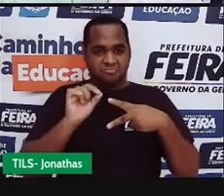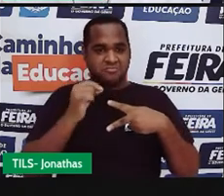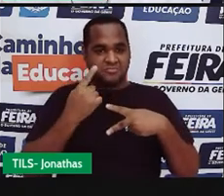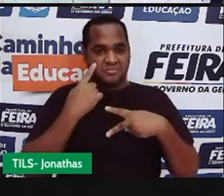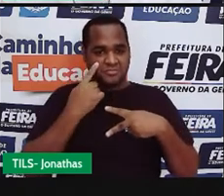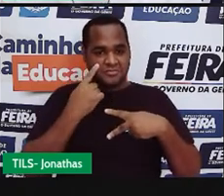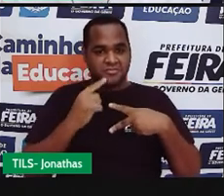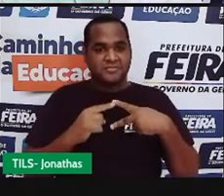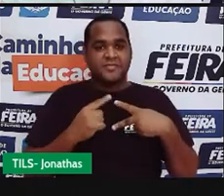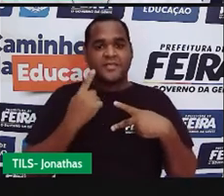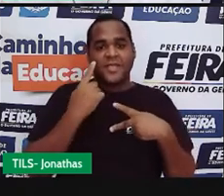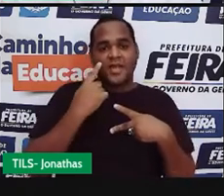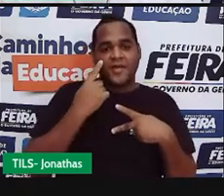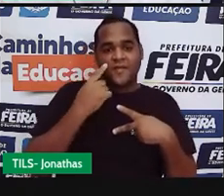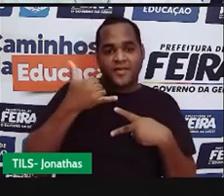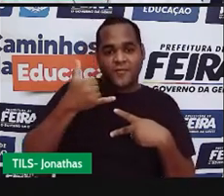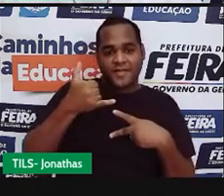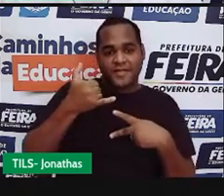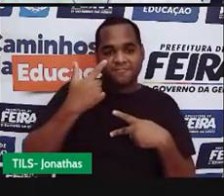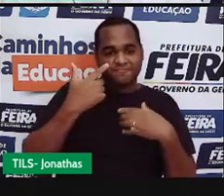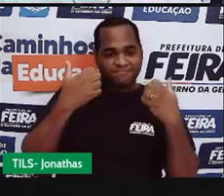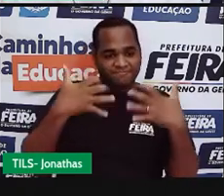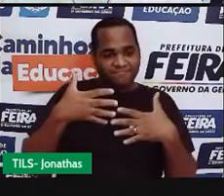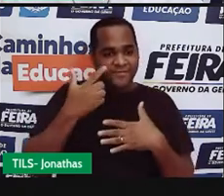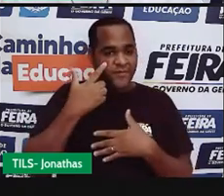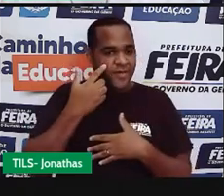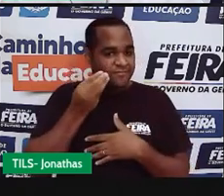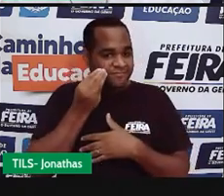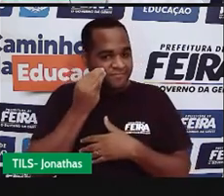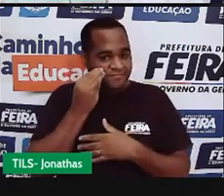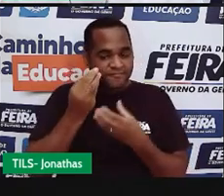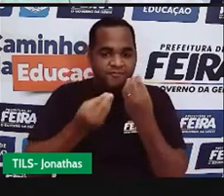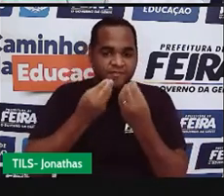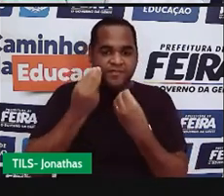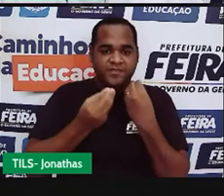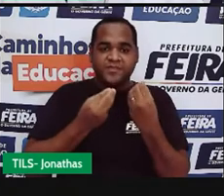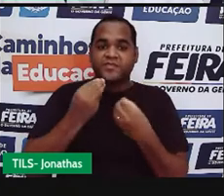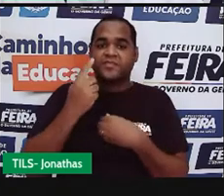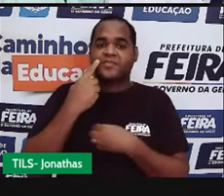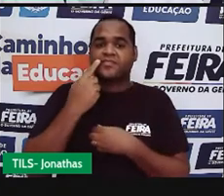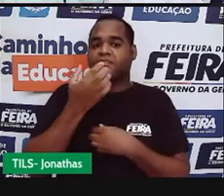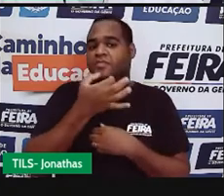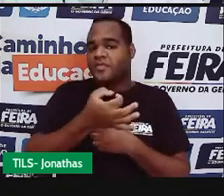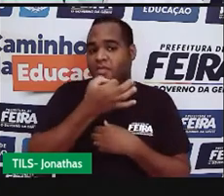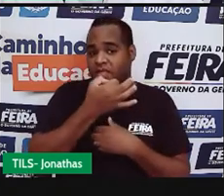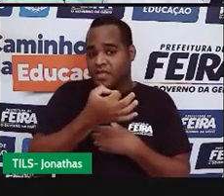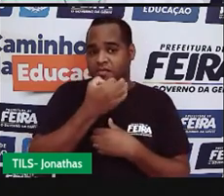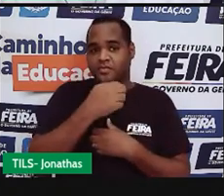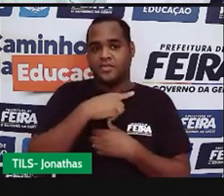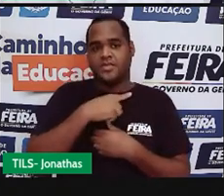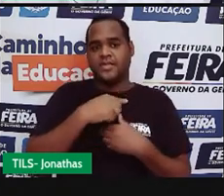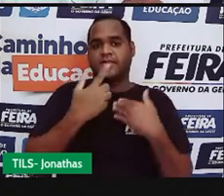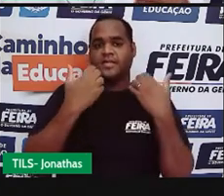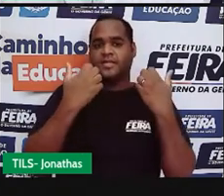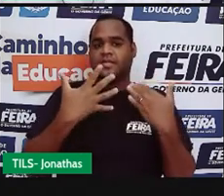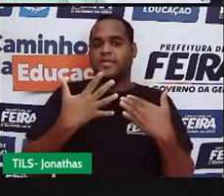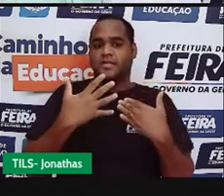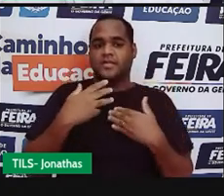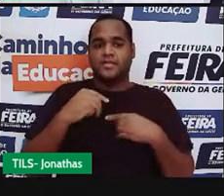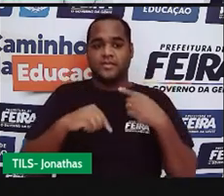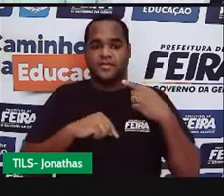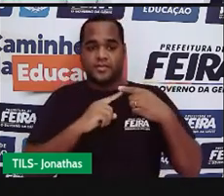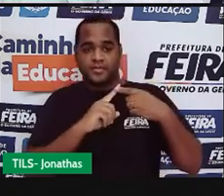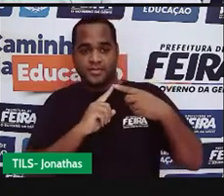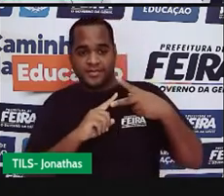aqui, olha só, vou pegar uma canetinha só para você ver. Tem uma sugestão aqui de três